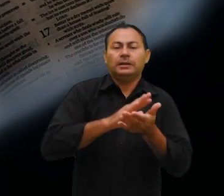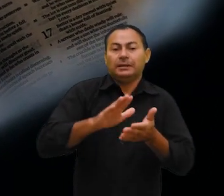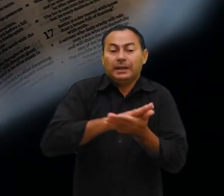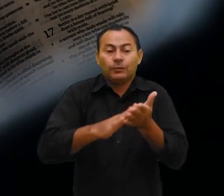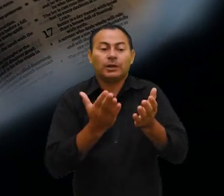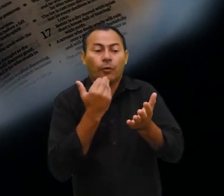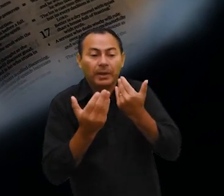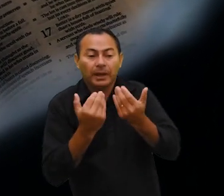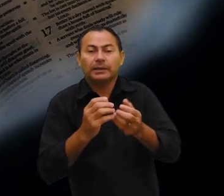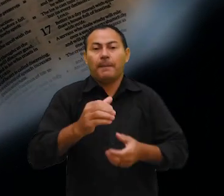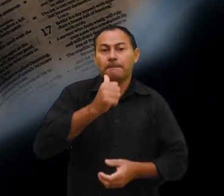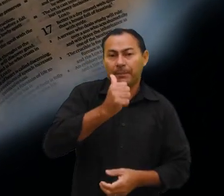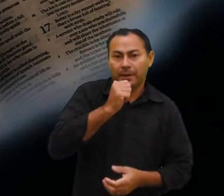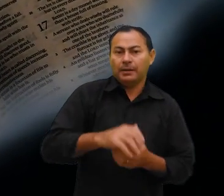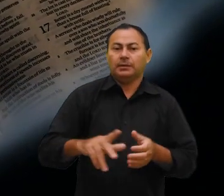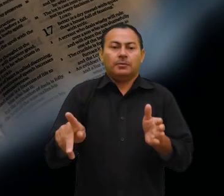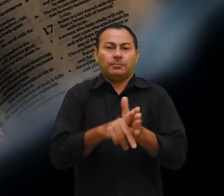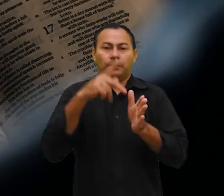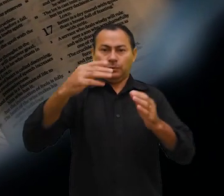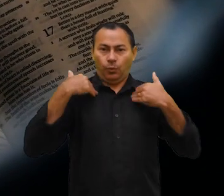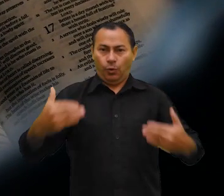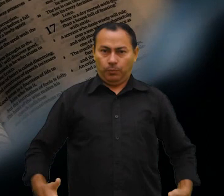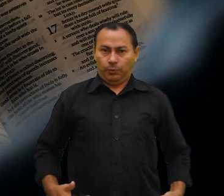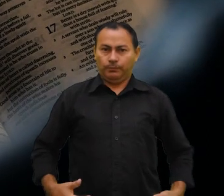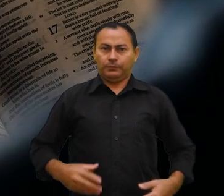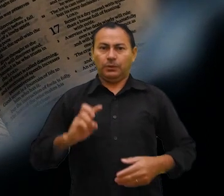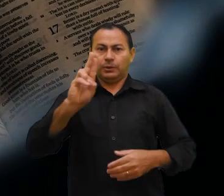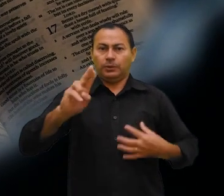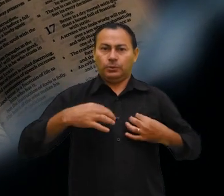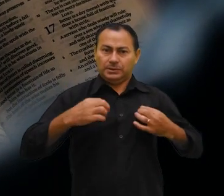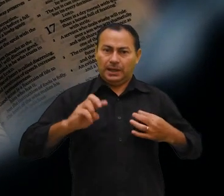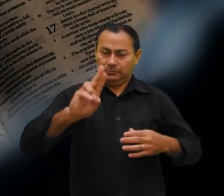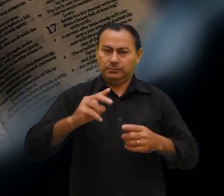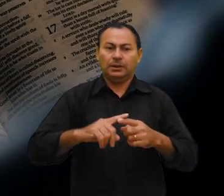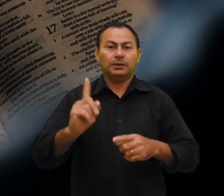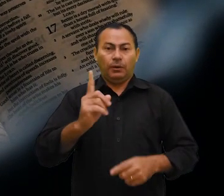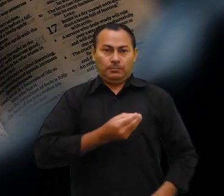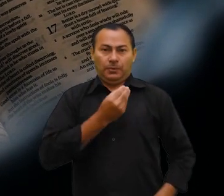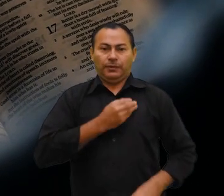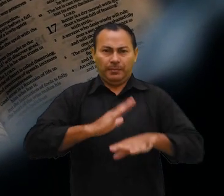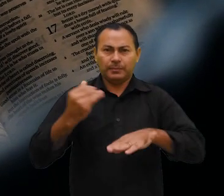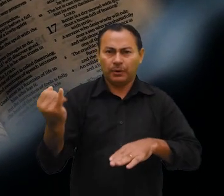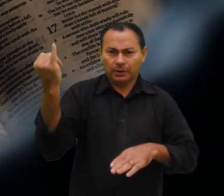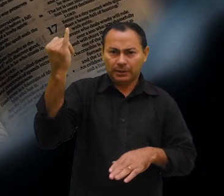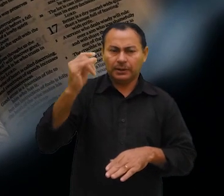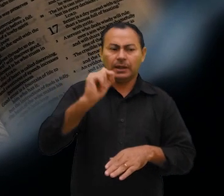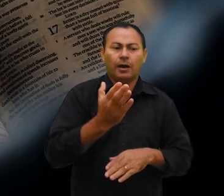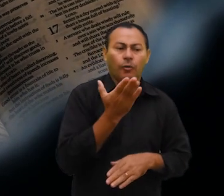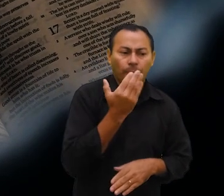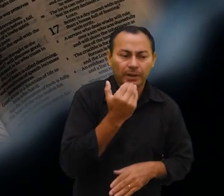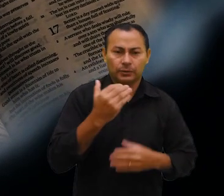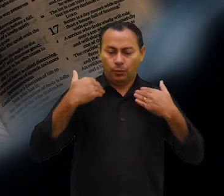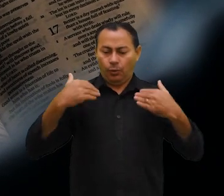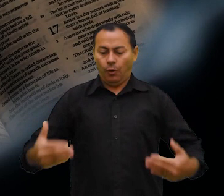que comer ou beber, nem com seu próprio corpo quanto ao que vestir. Não é a vida mais importante que a